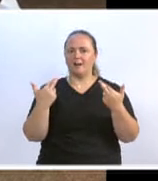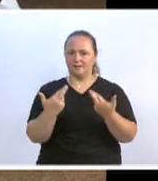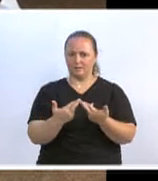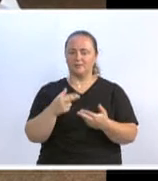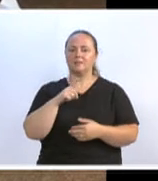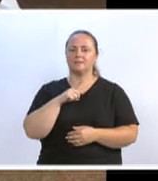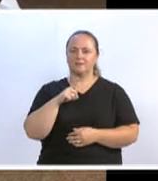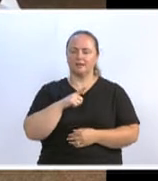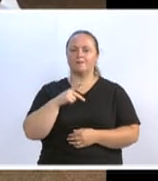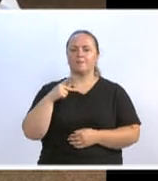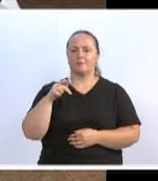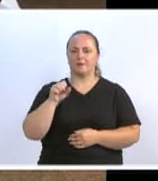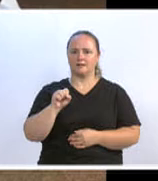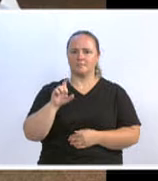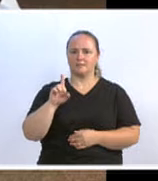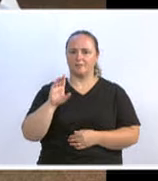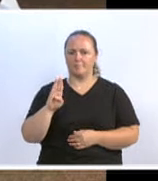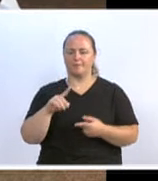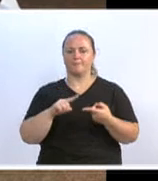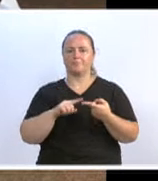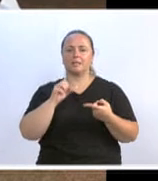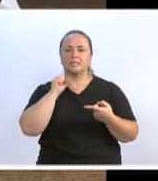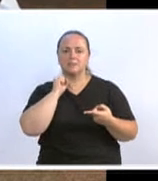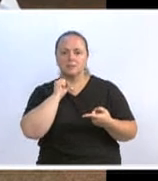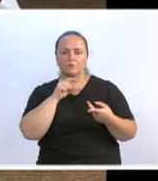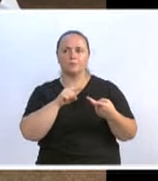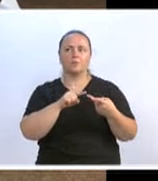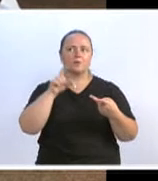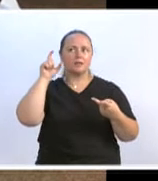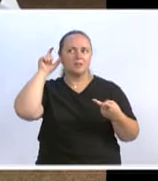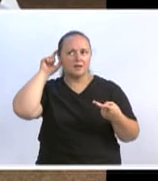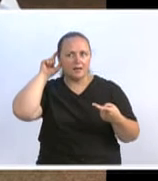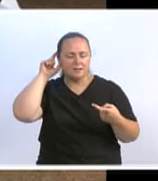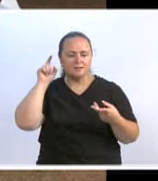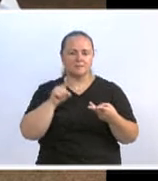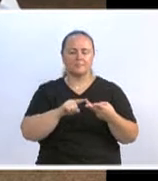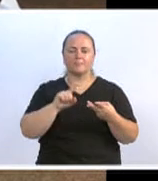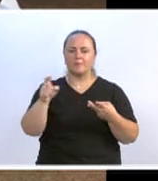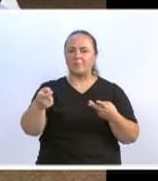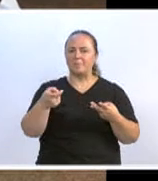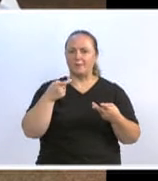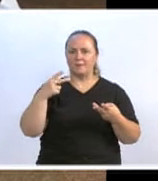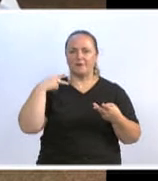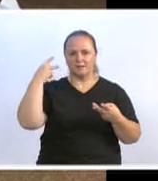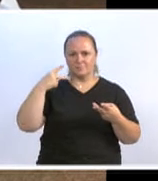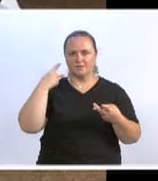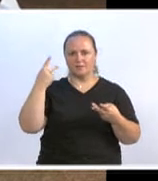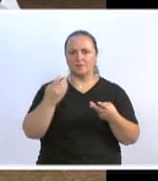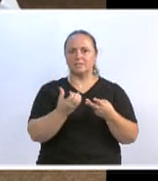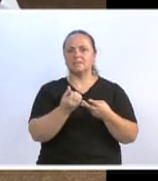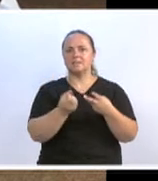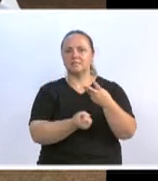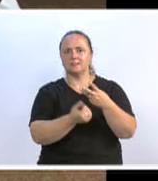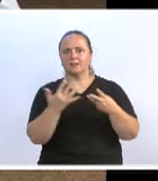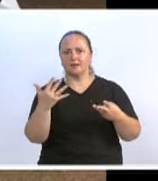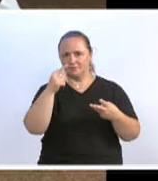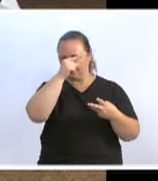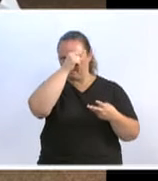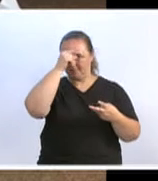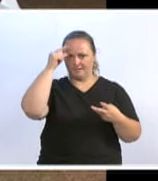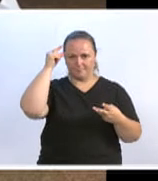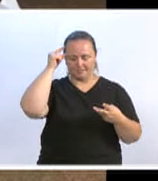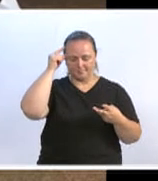PSDB, o vereador Silvio, o vereador Yentes Mantel, o ex-vereador de seis mandatos, amigo Marco Antônio Van Howski,